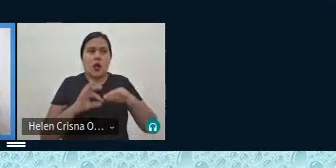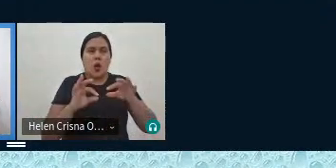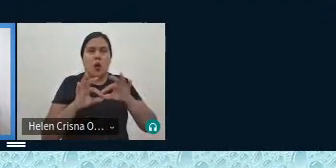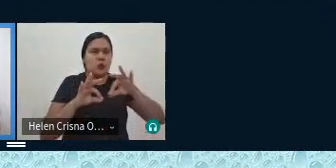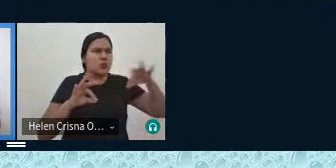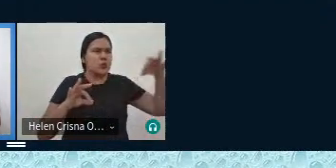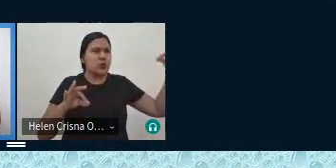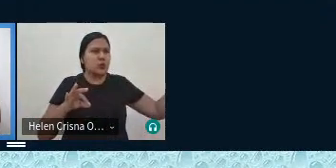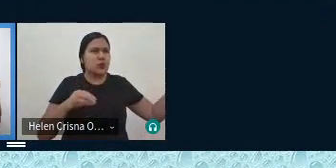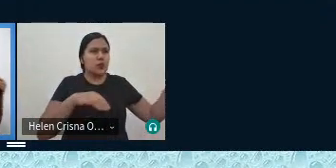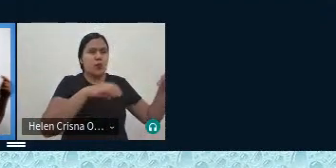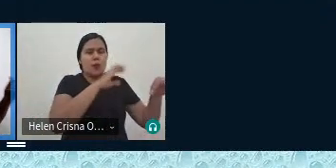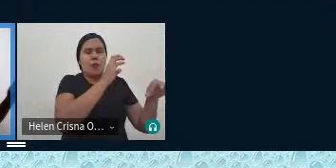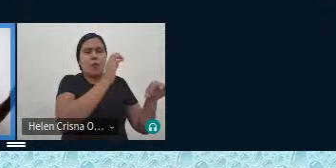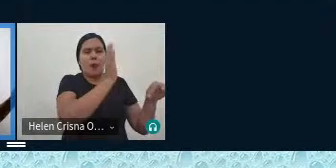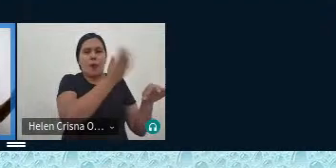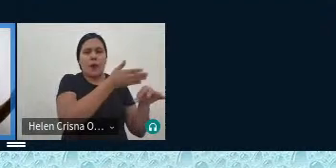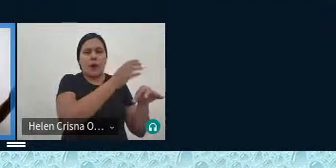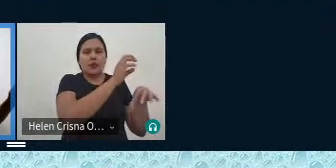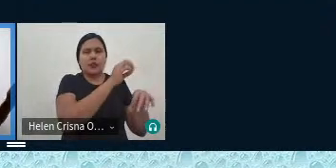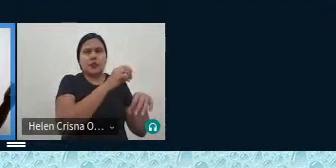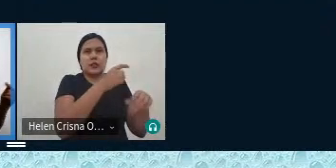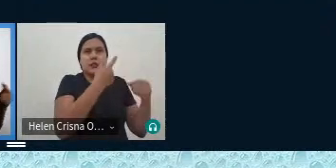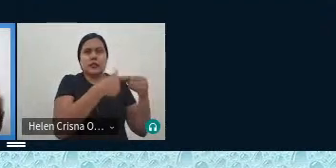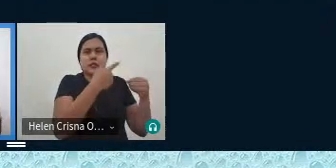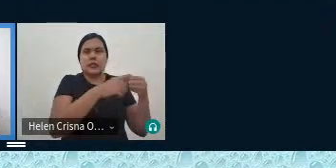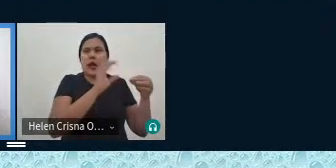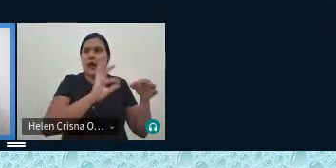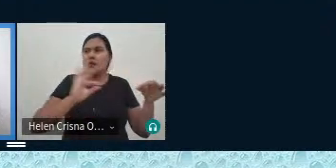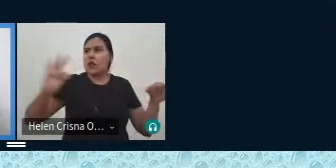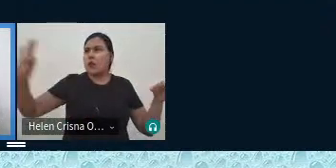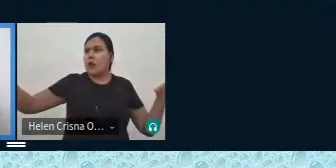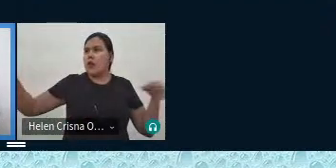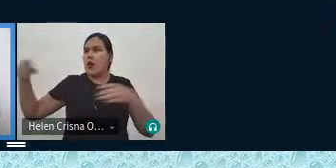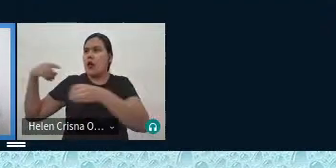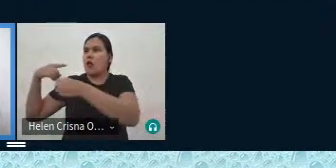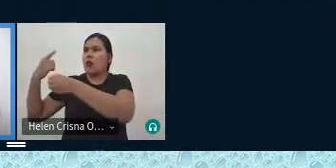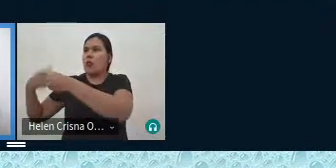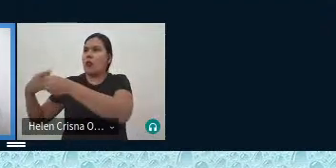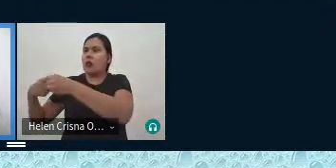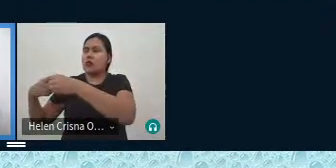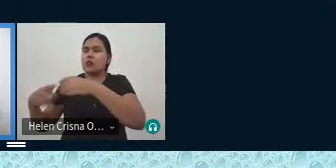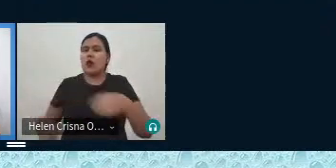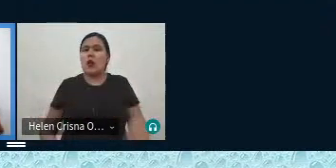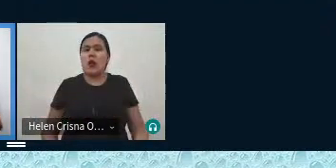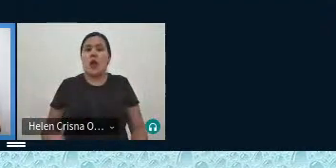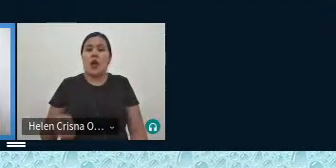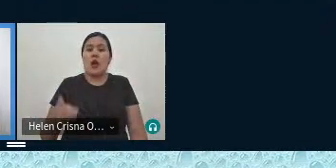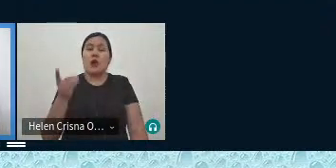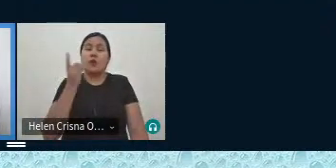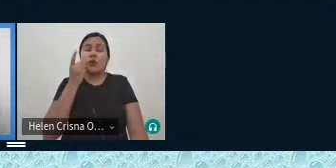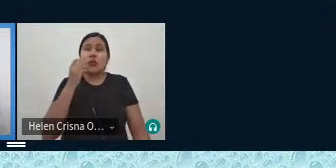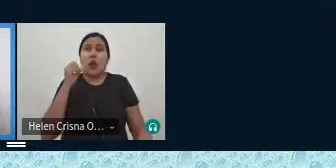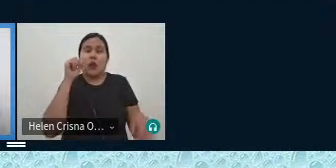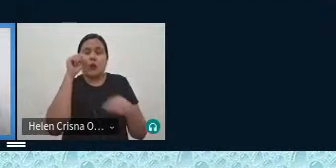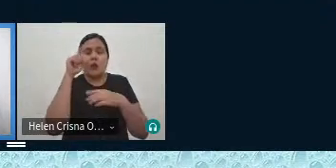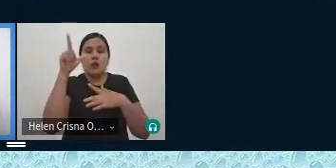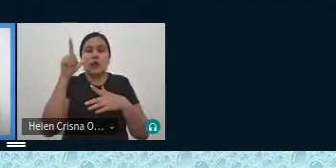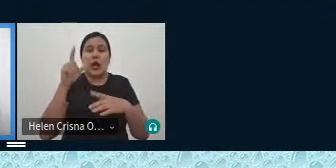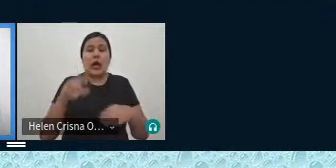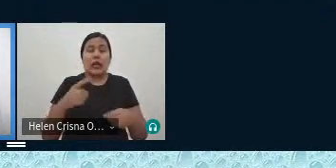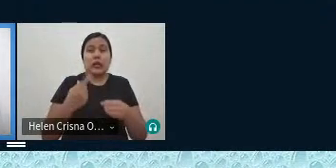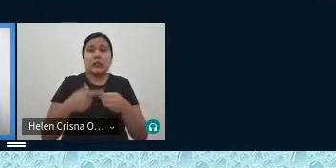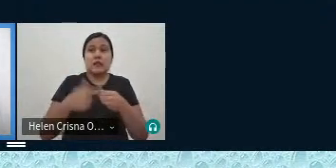e a cabeça está num ponto muito mais distante então o dia que essa boiuna acordar a cidade toda